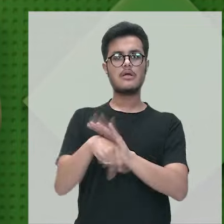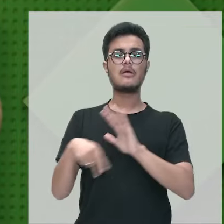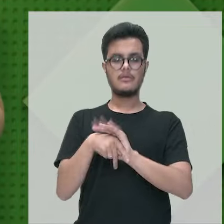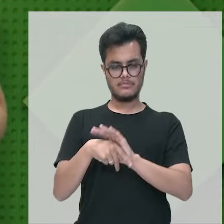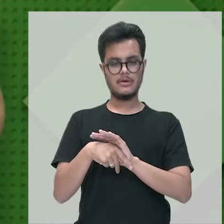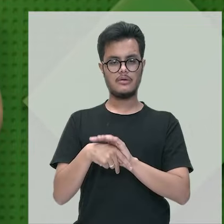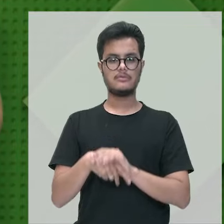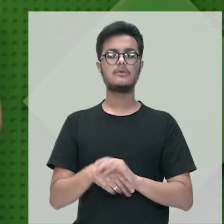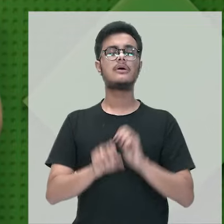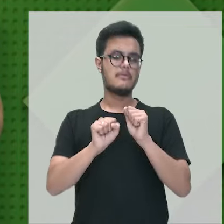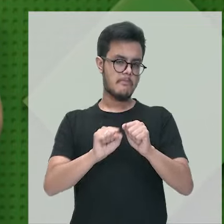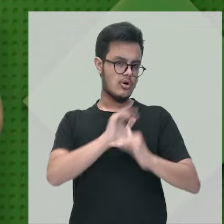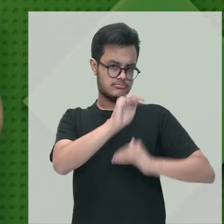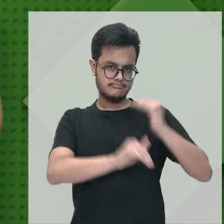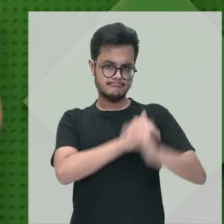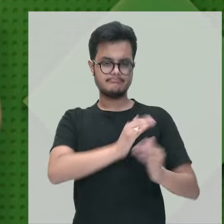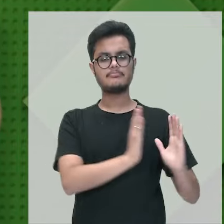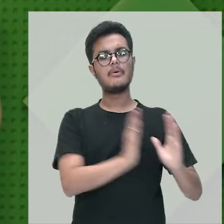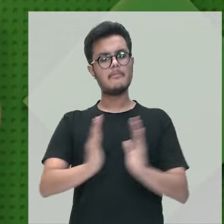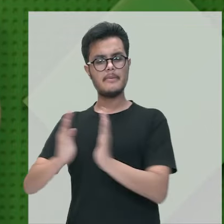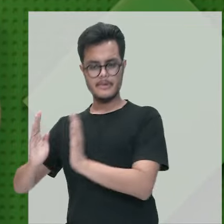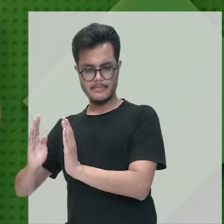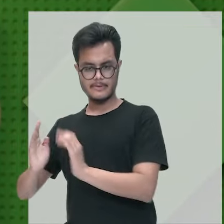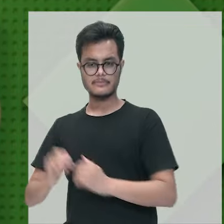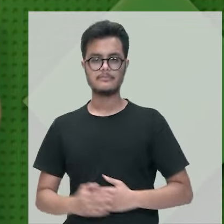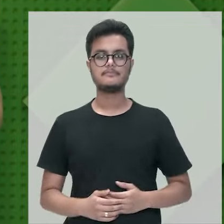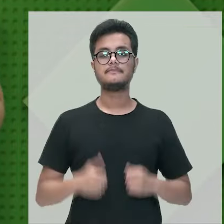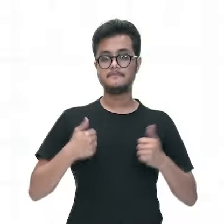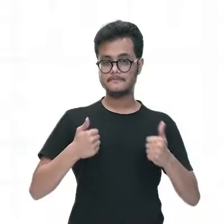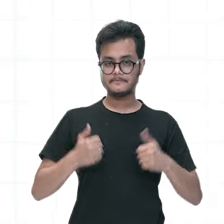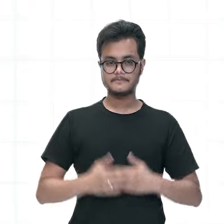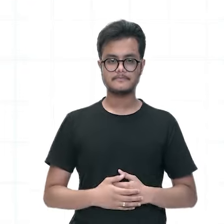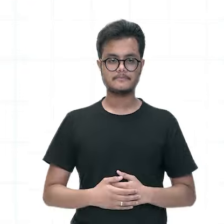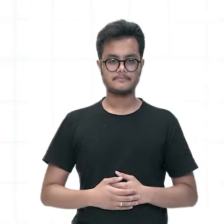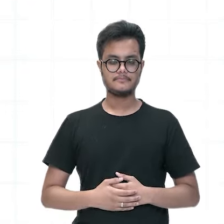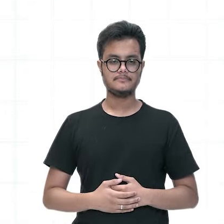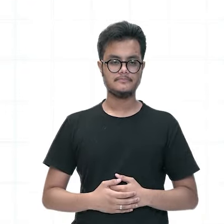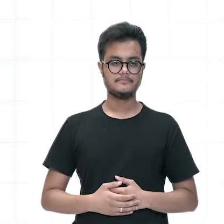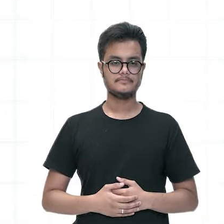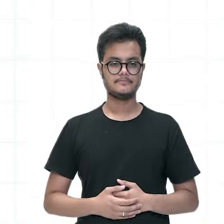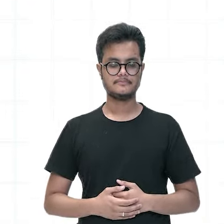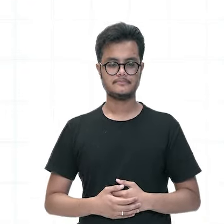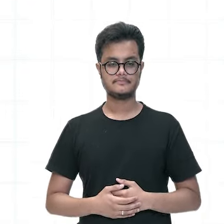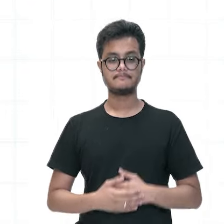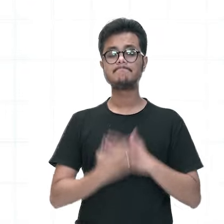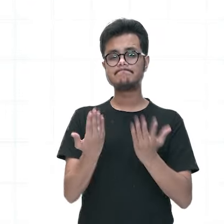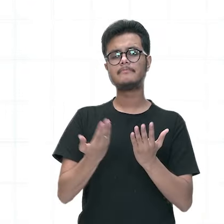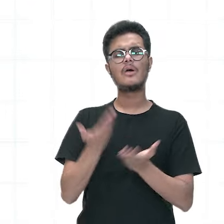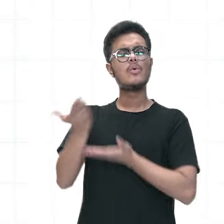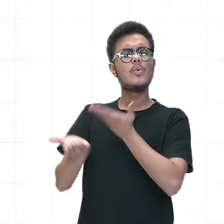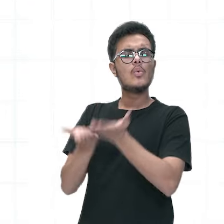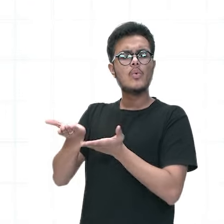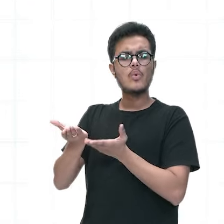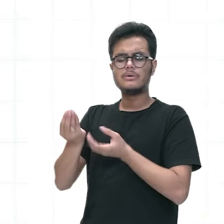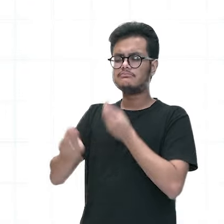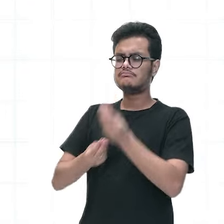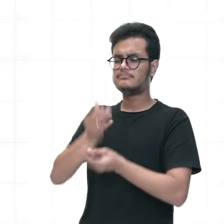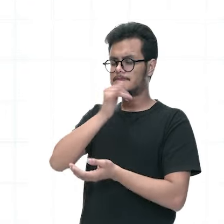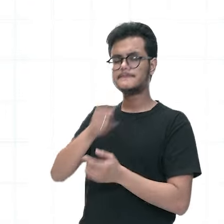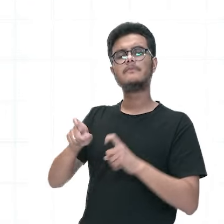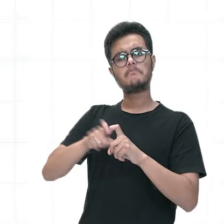doença de que pode evoluir para uma fase crônica, certo? Bom, com relação aí ao tratamento, as